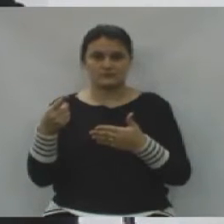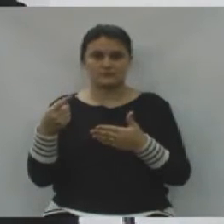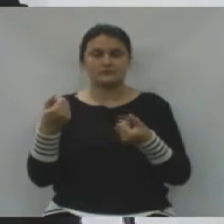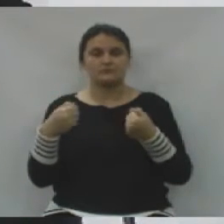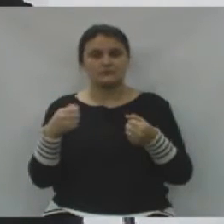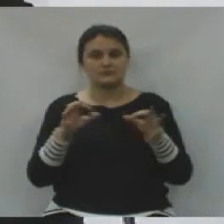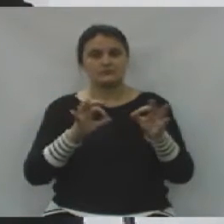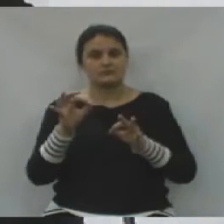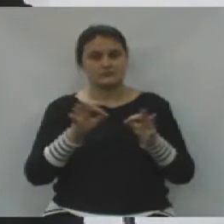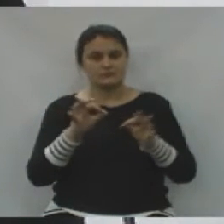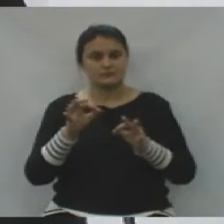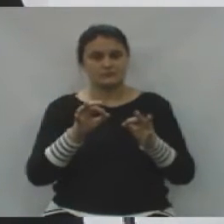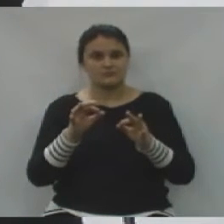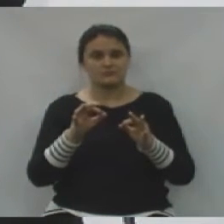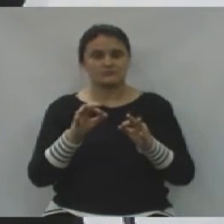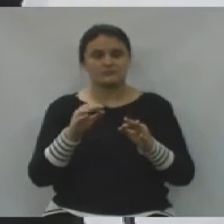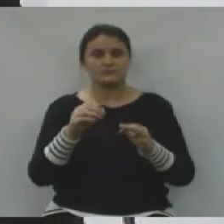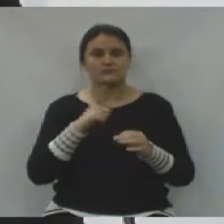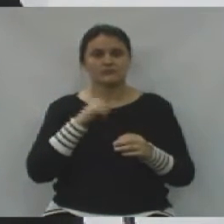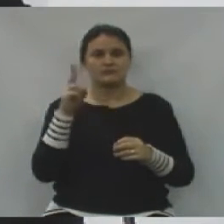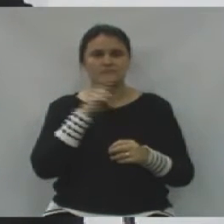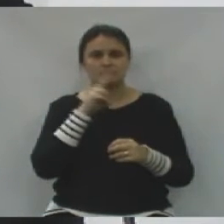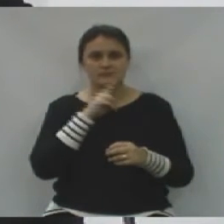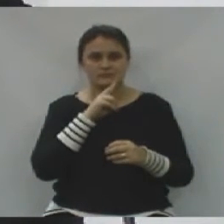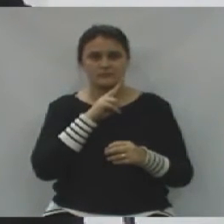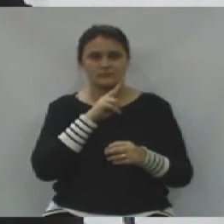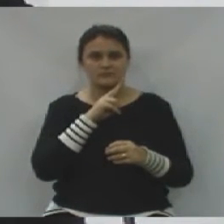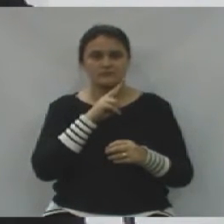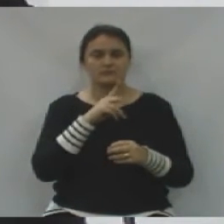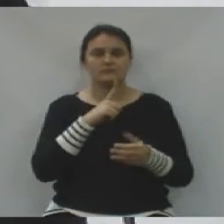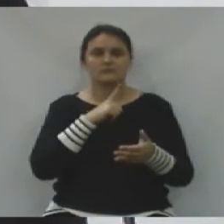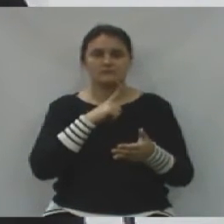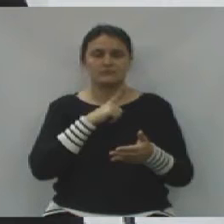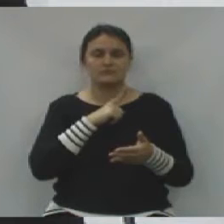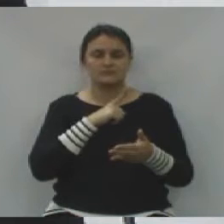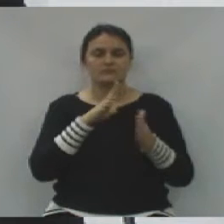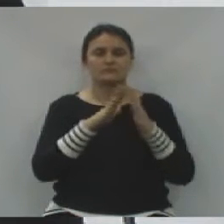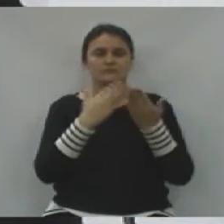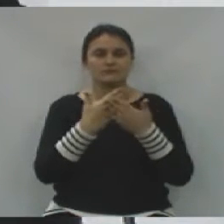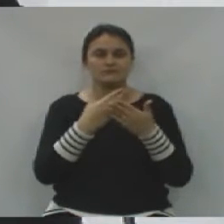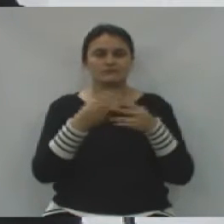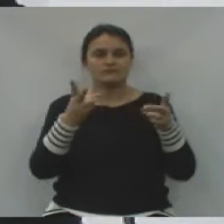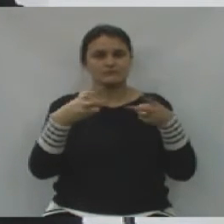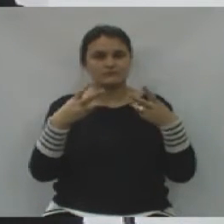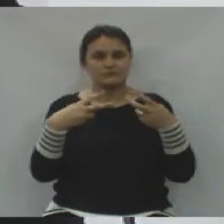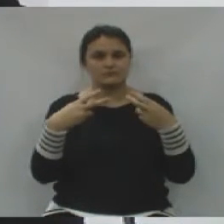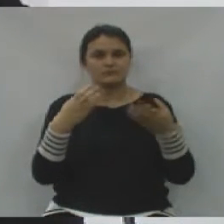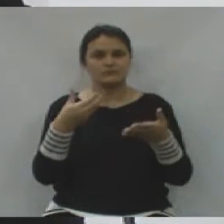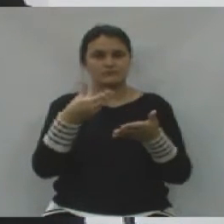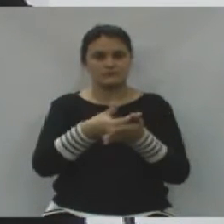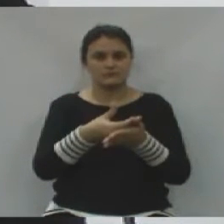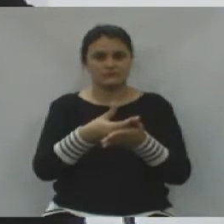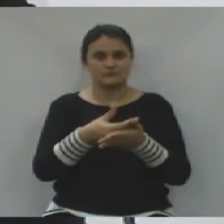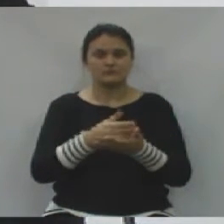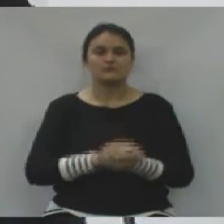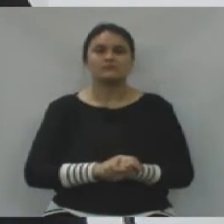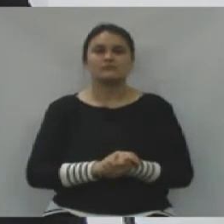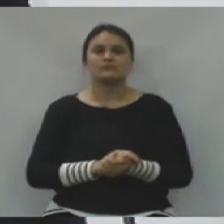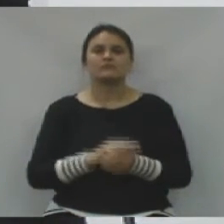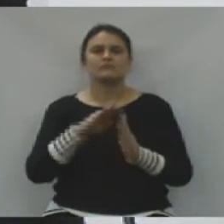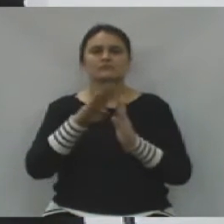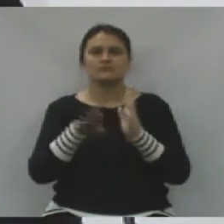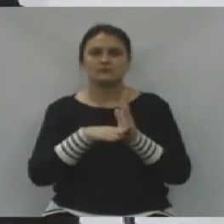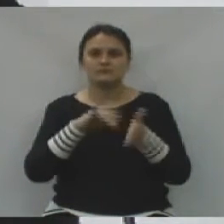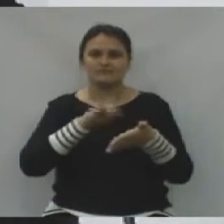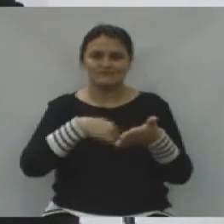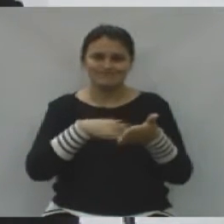Leis, com caráter de urgência e urgentíssima, para manter e ter essas escolas habilitadas. Então, toda a documentação